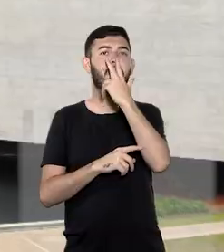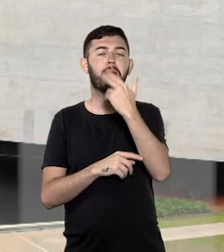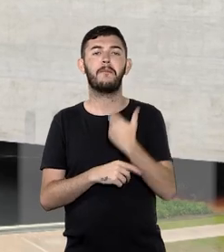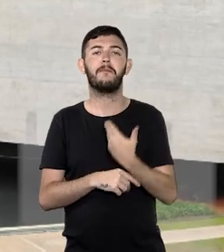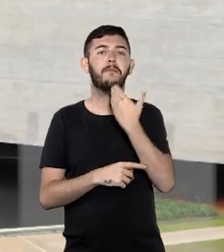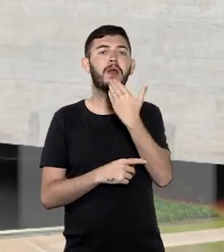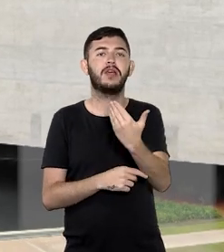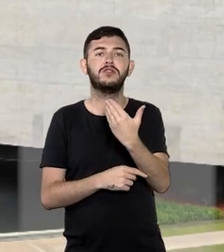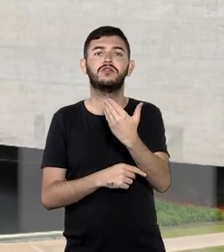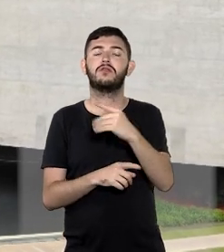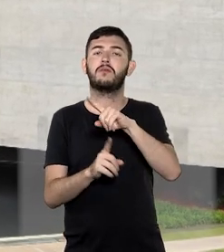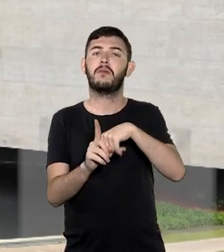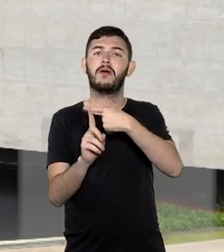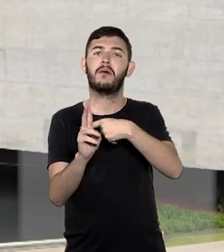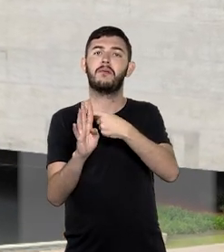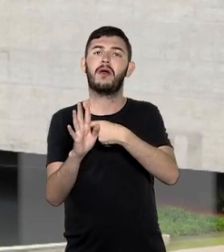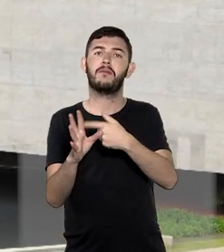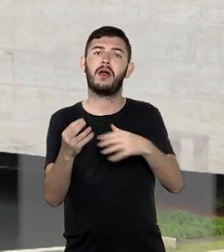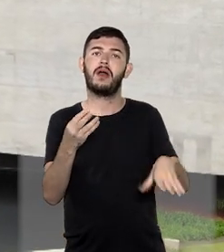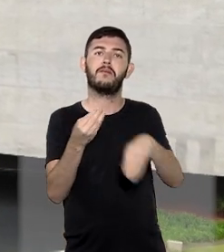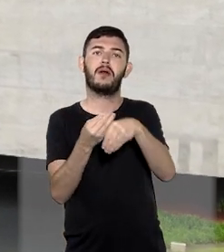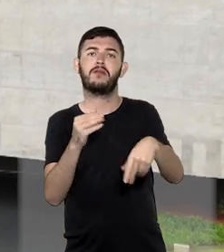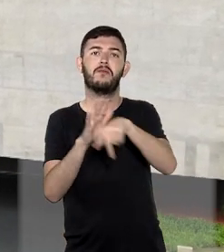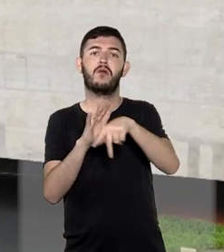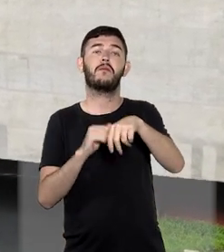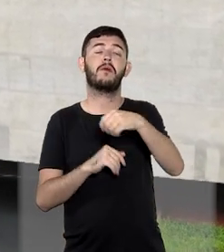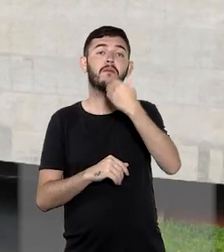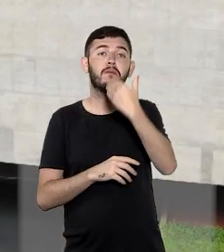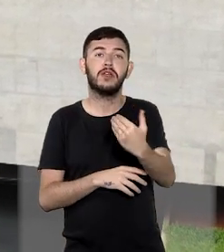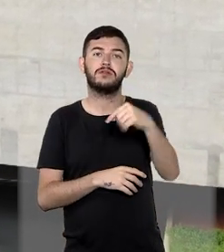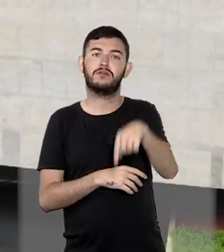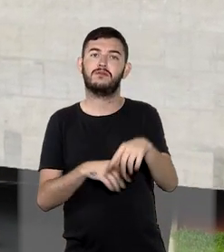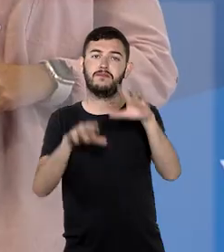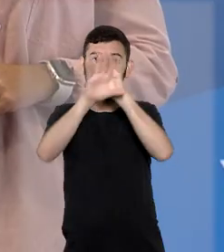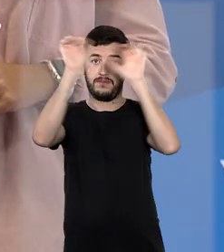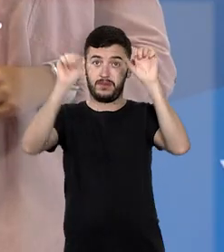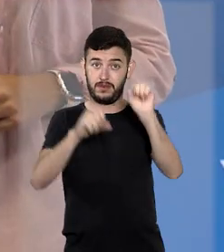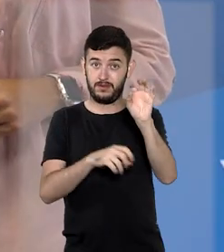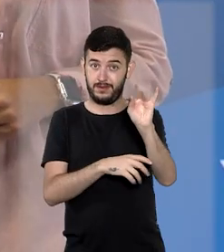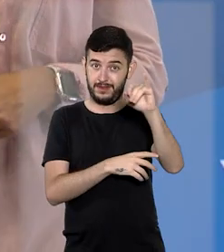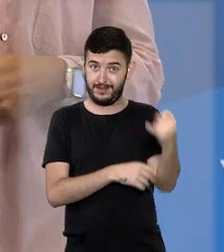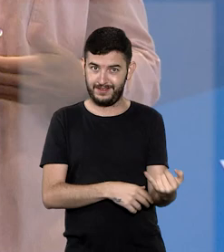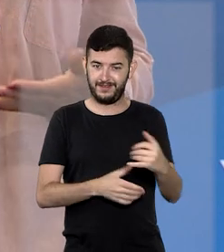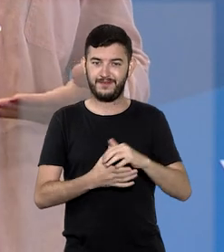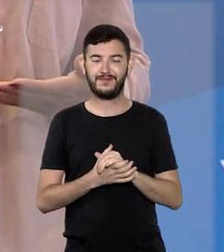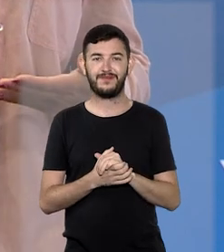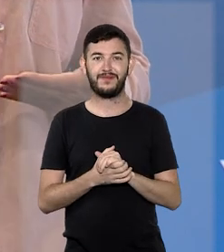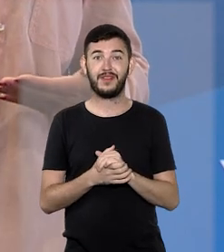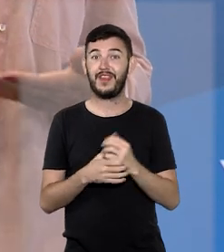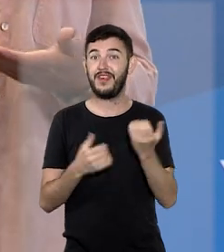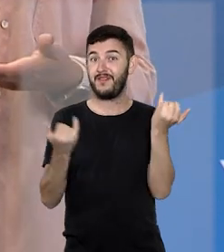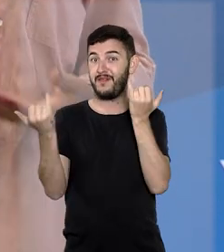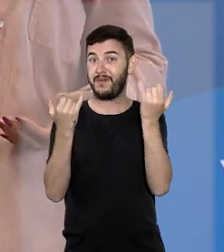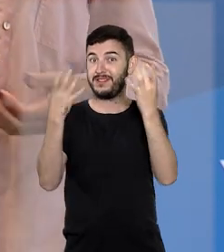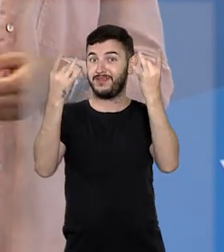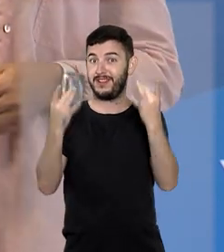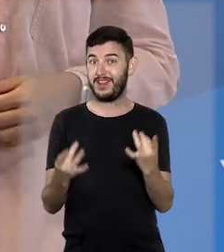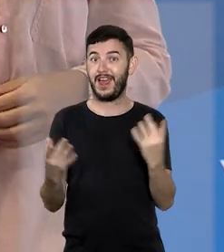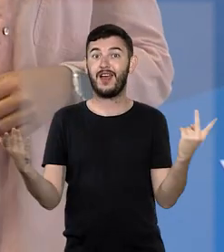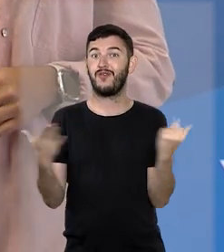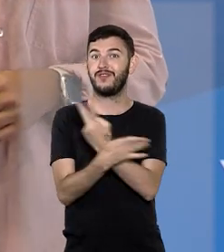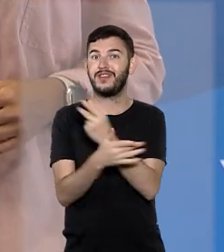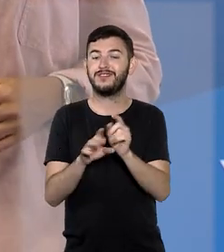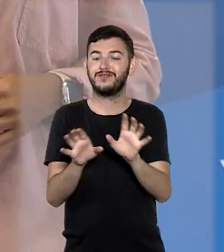mera reinteração de pedidos já submetidos ao STJ. Agora é a vez de conferir alguns dos